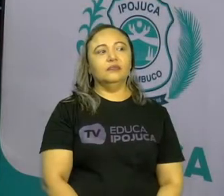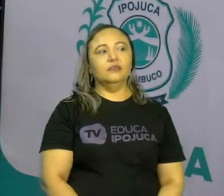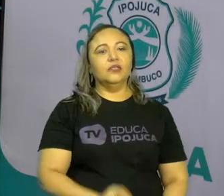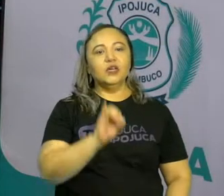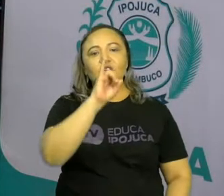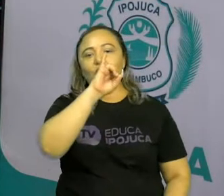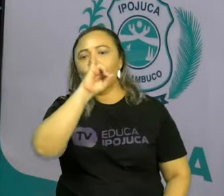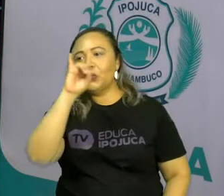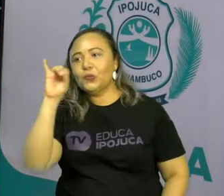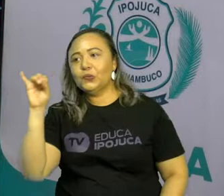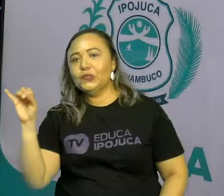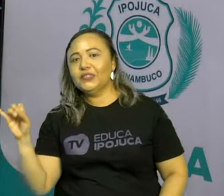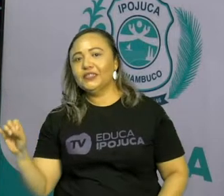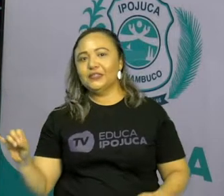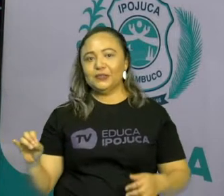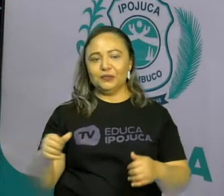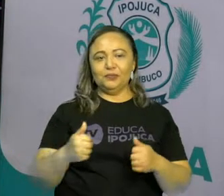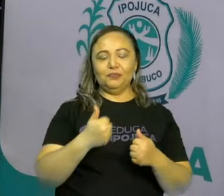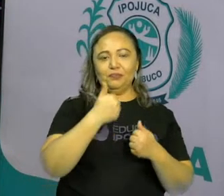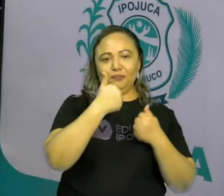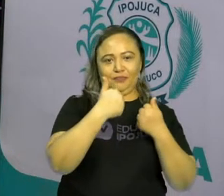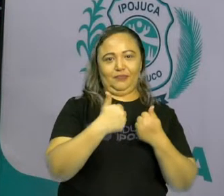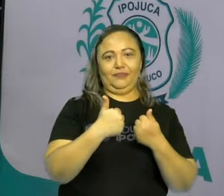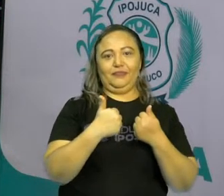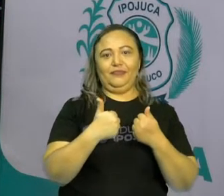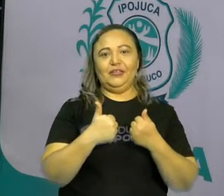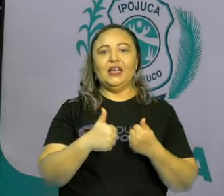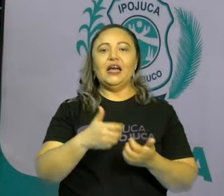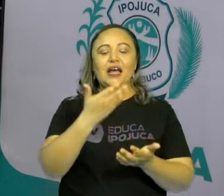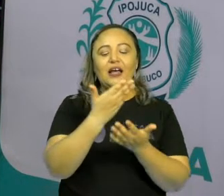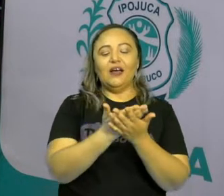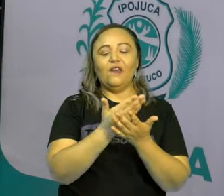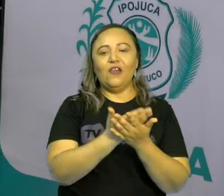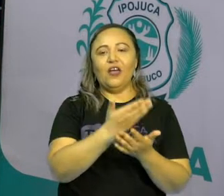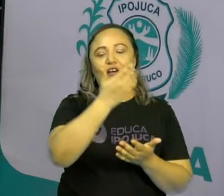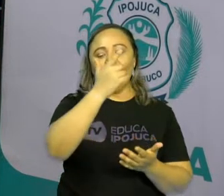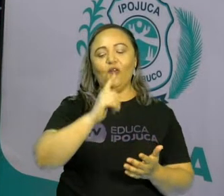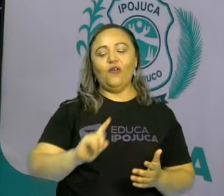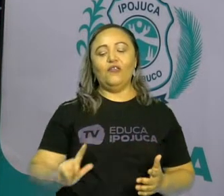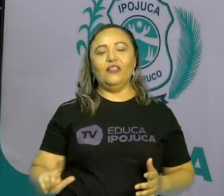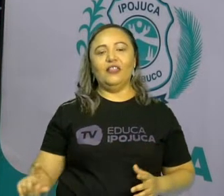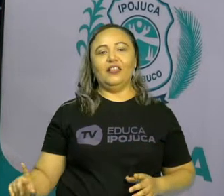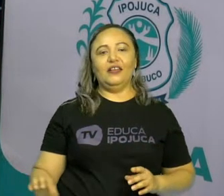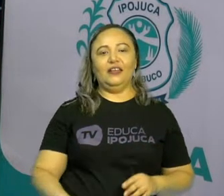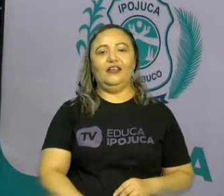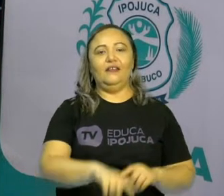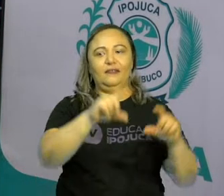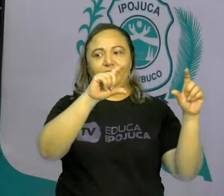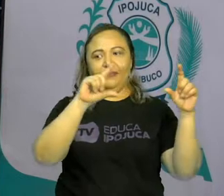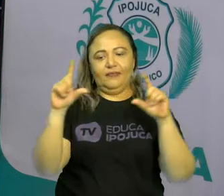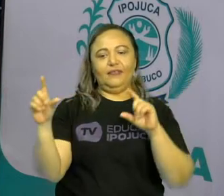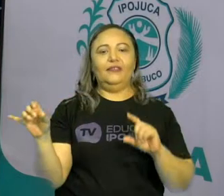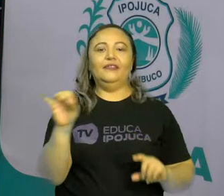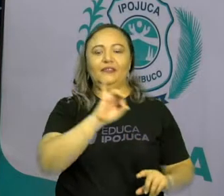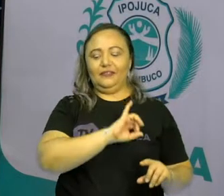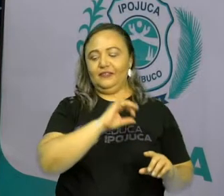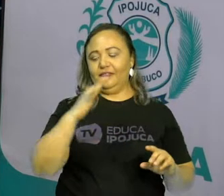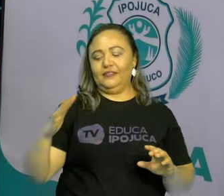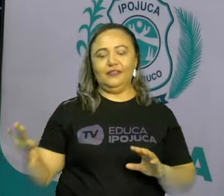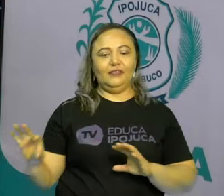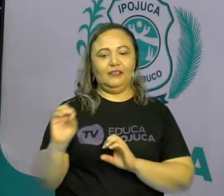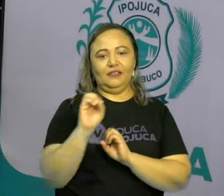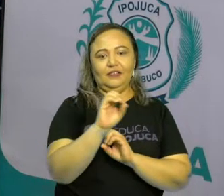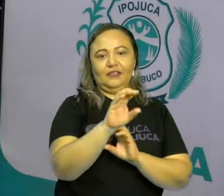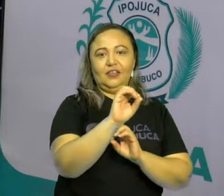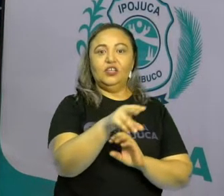Olá, Estamos em mais uma aula do projeto Educa e Pojuca. Na nossa